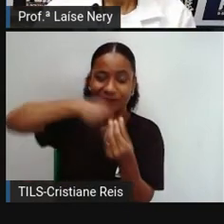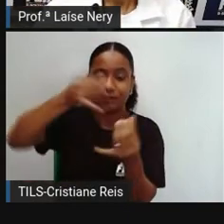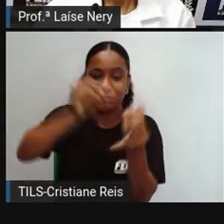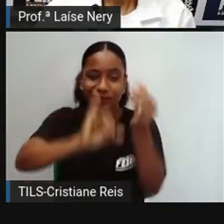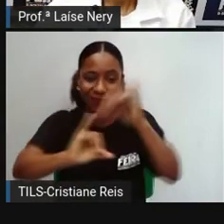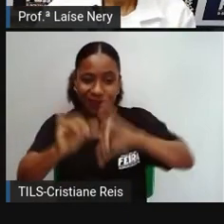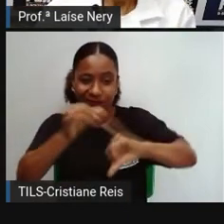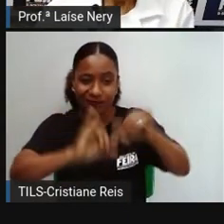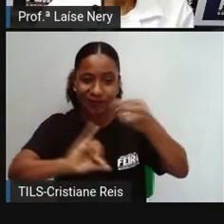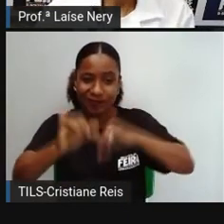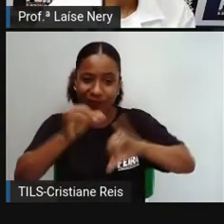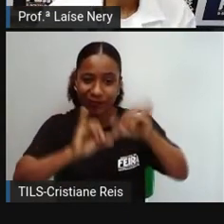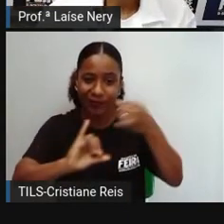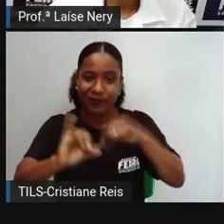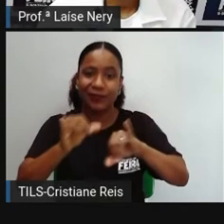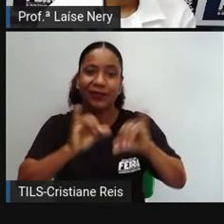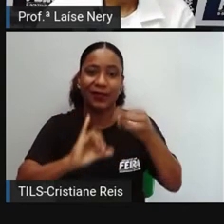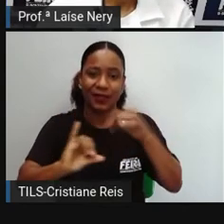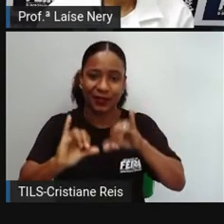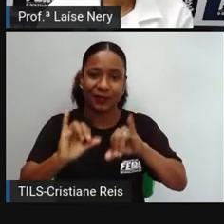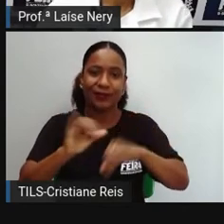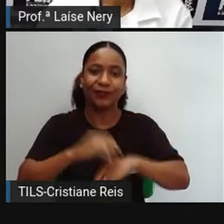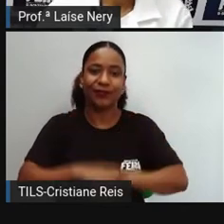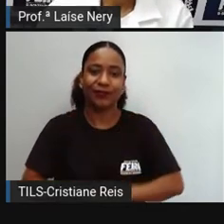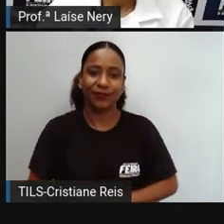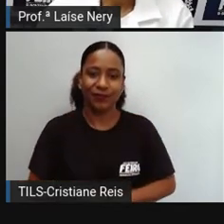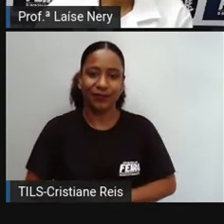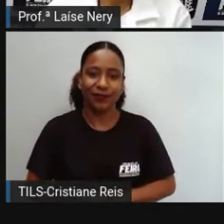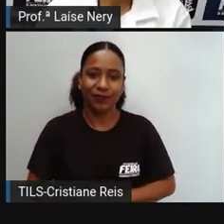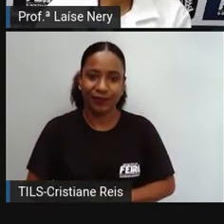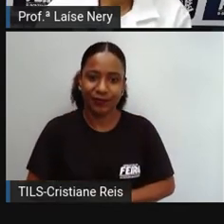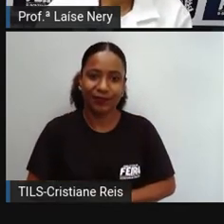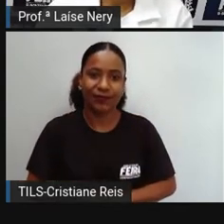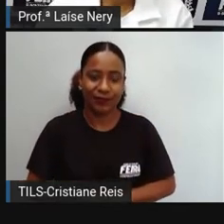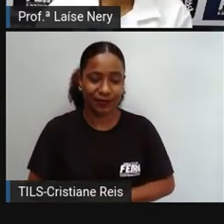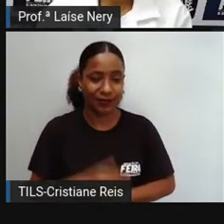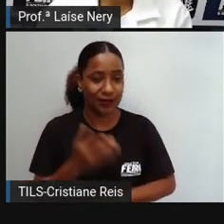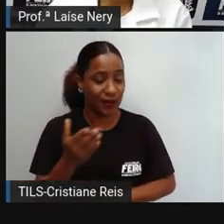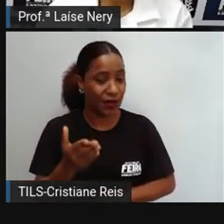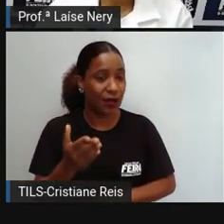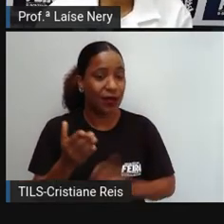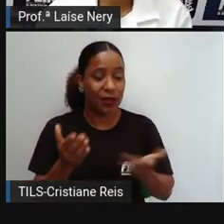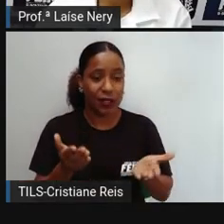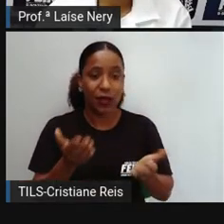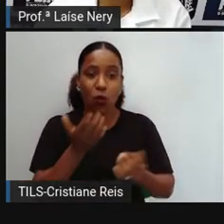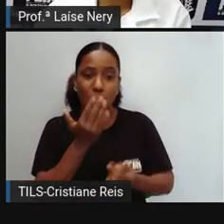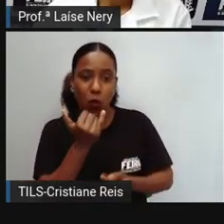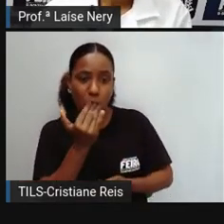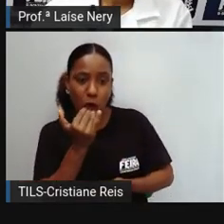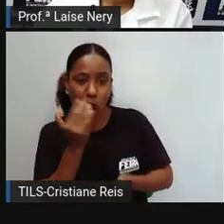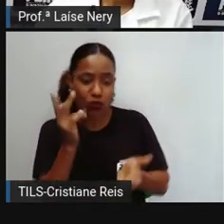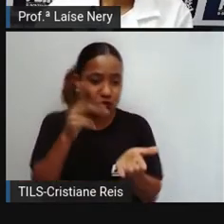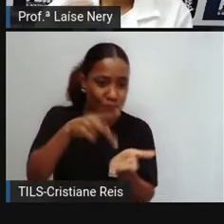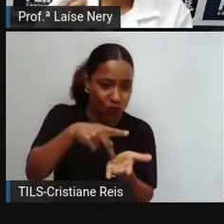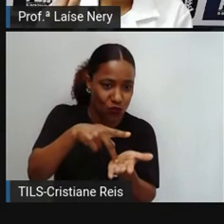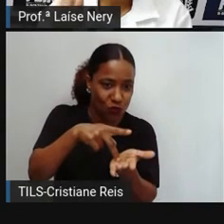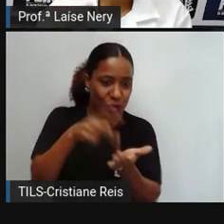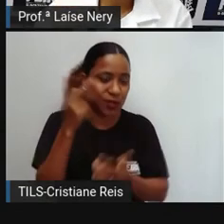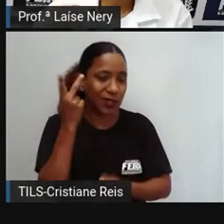pode ter pouco ou nenhum alimento inteiro na composição. São